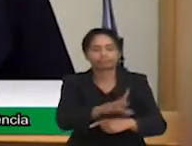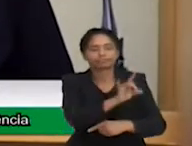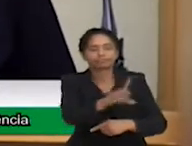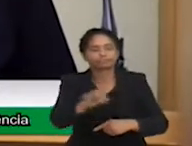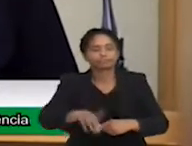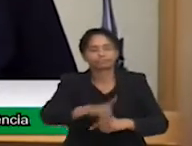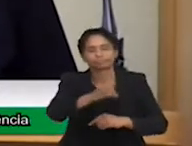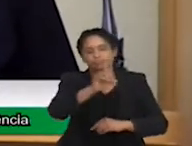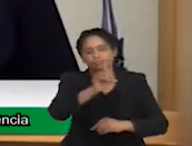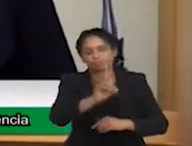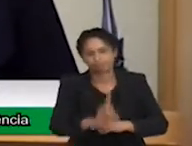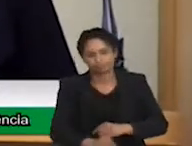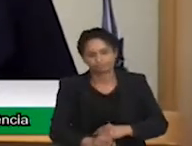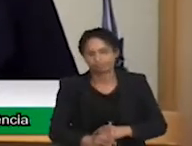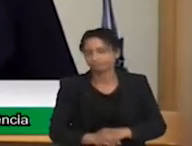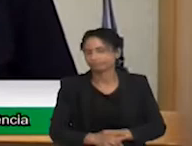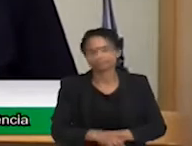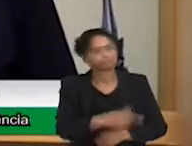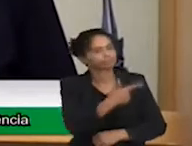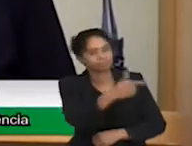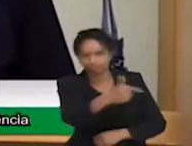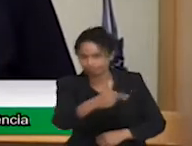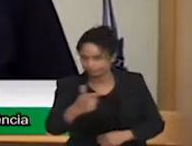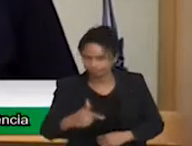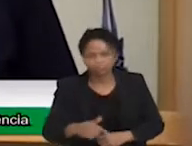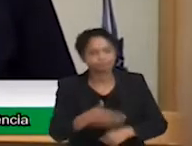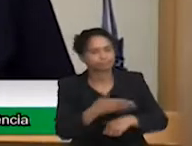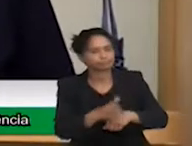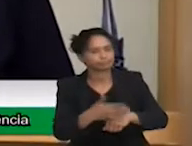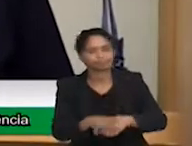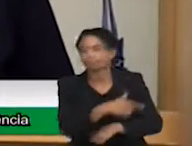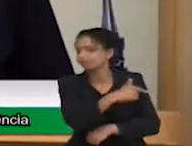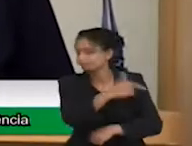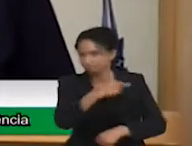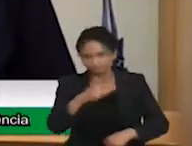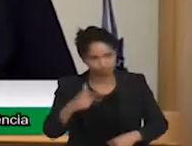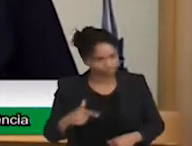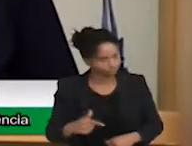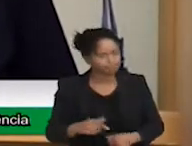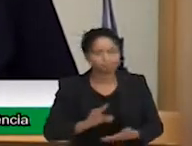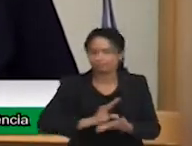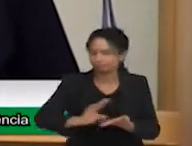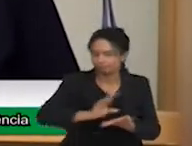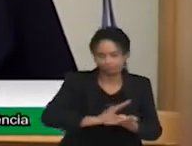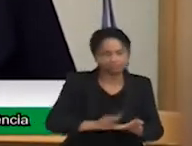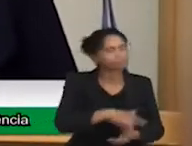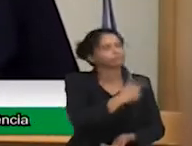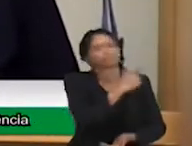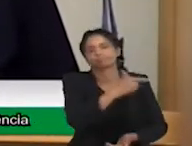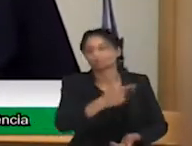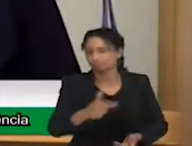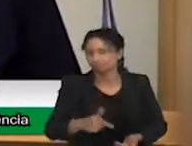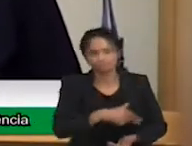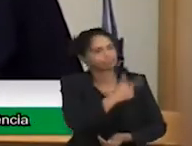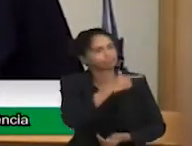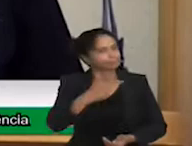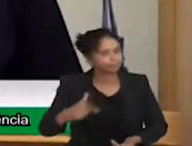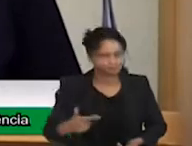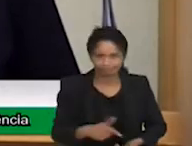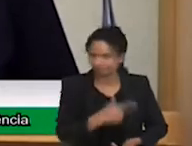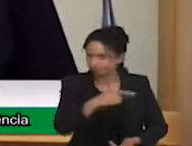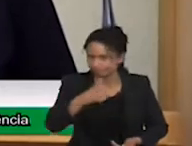não tem treinamento, não tem apoio intersetorial. principalmente da saúde. Em contrapartida,